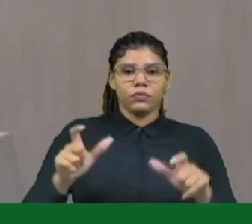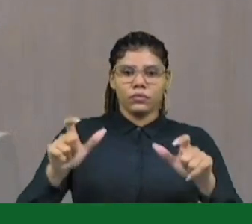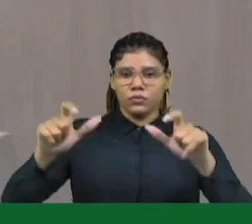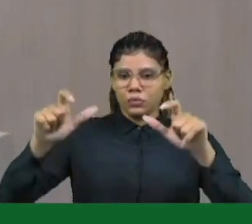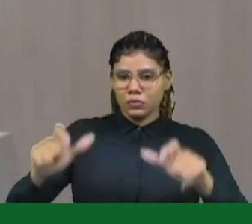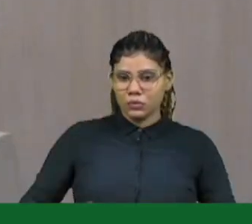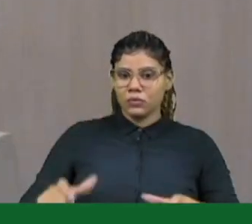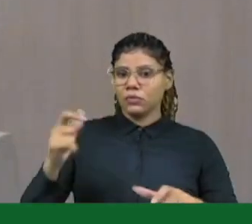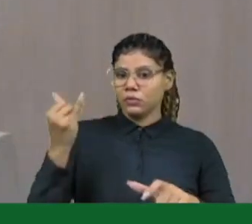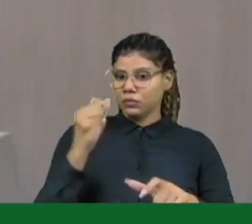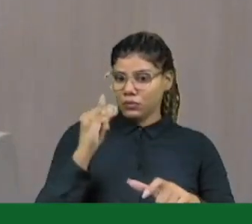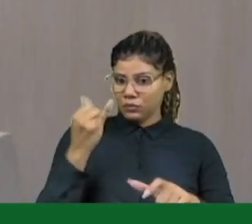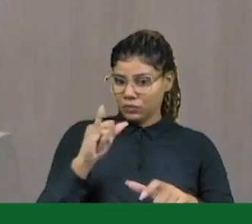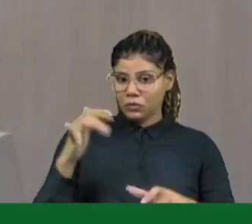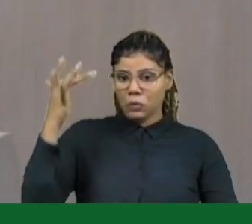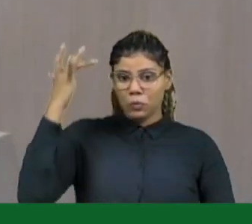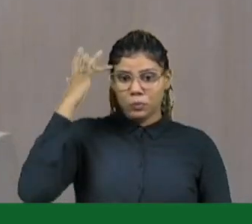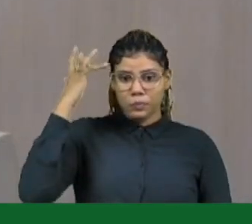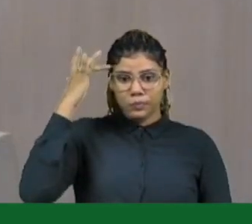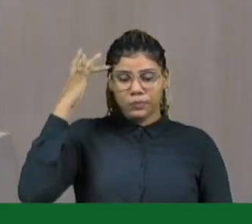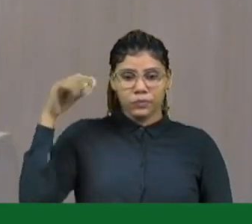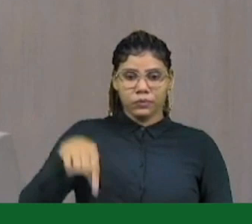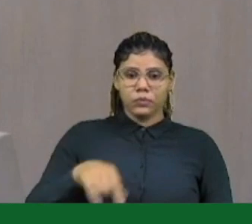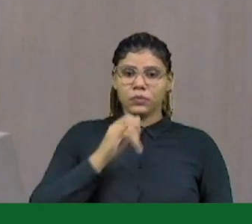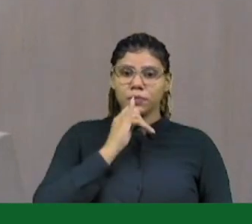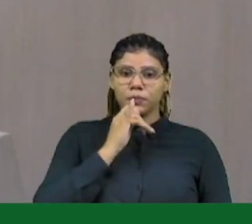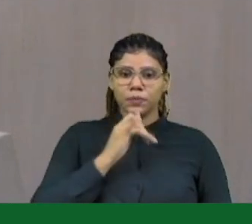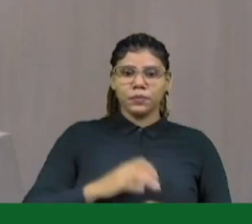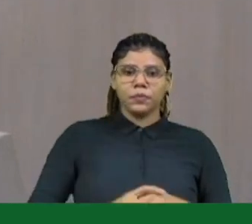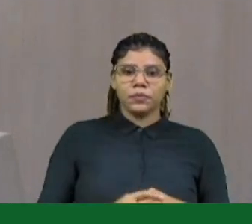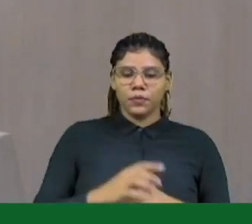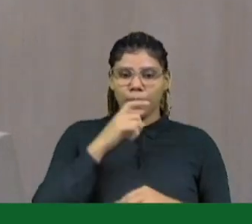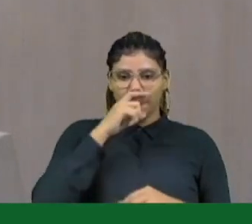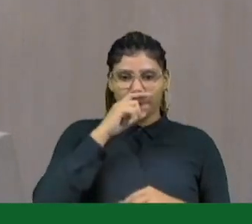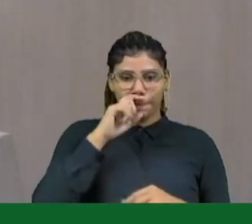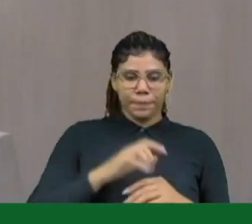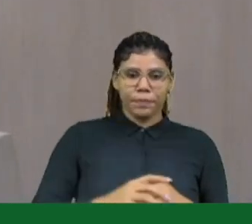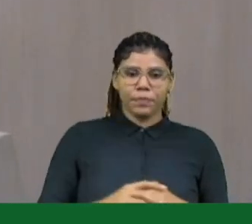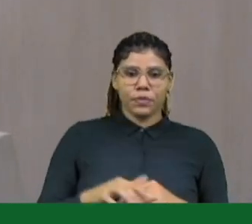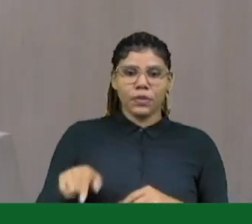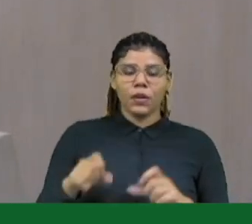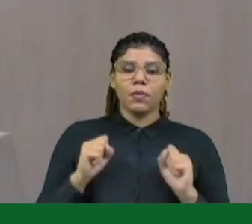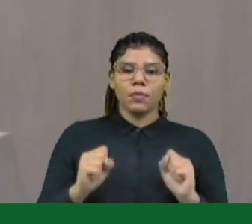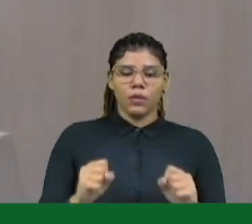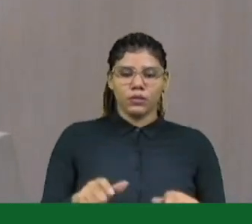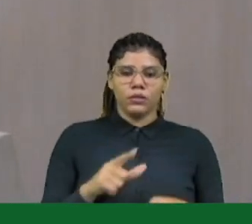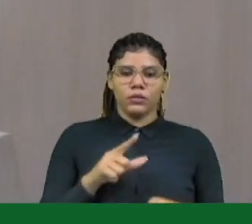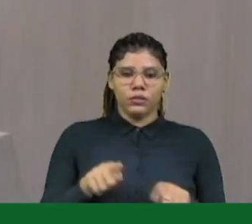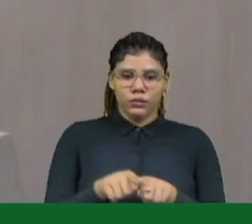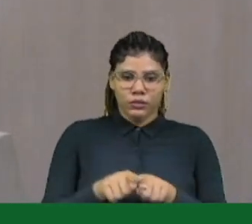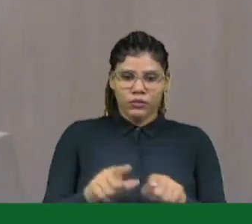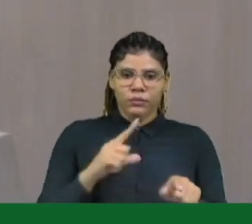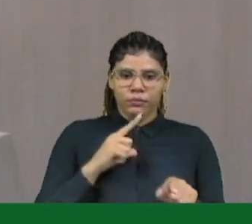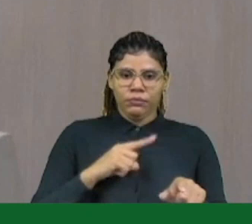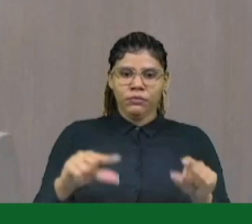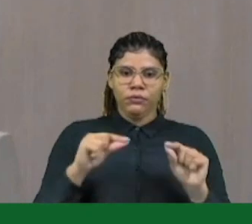eólica ou de energia solar fotovoltaica, como se existia anteriormente, mas que possa também haver com que os pequenos e